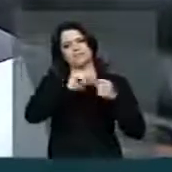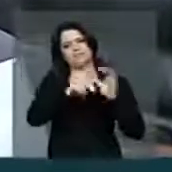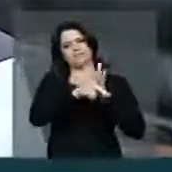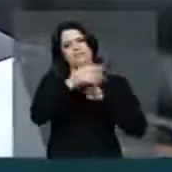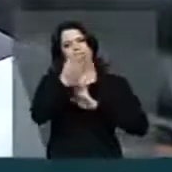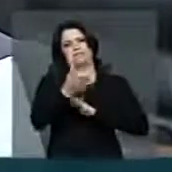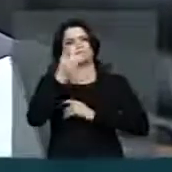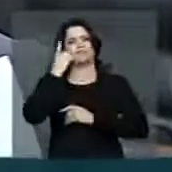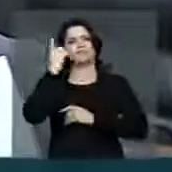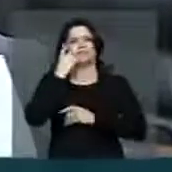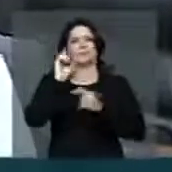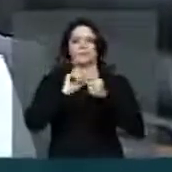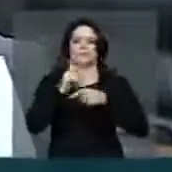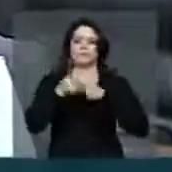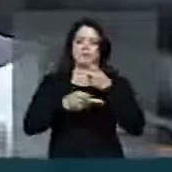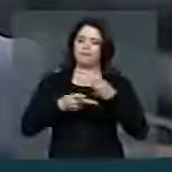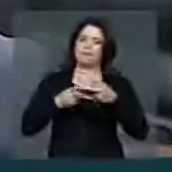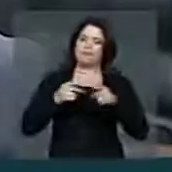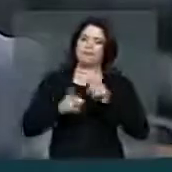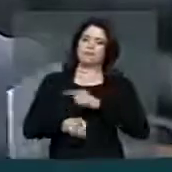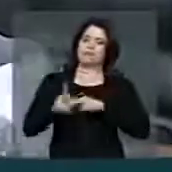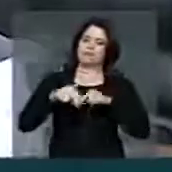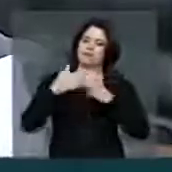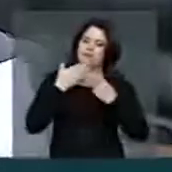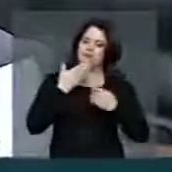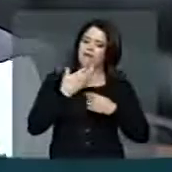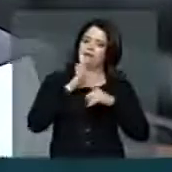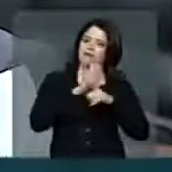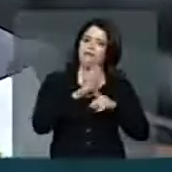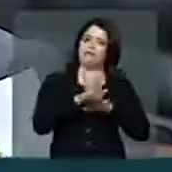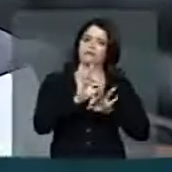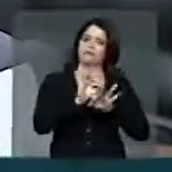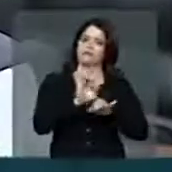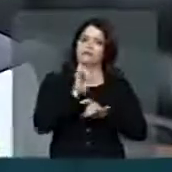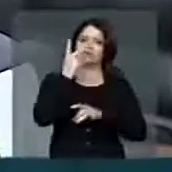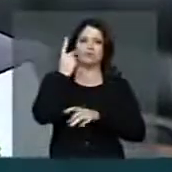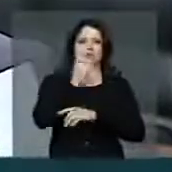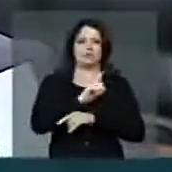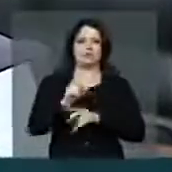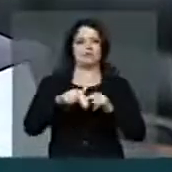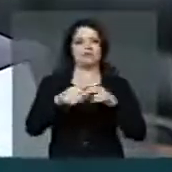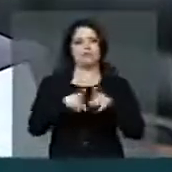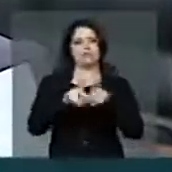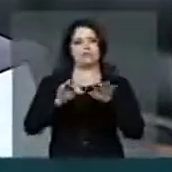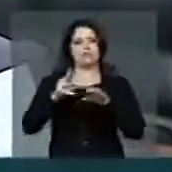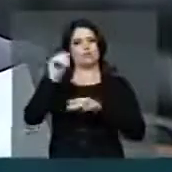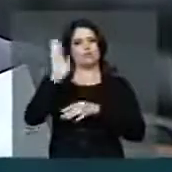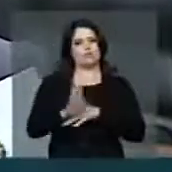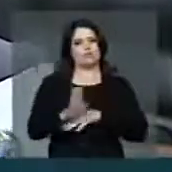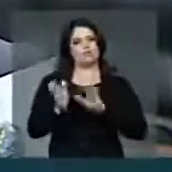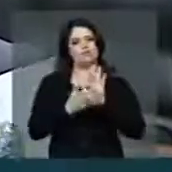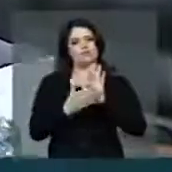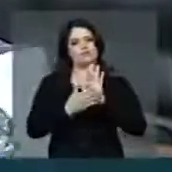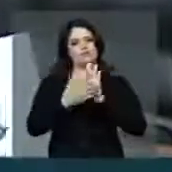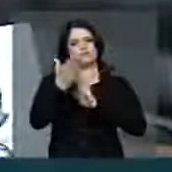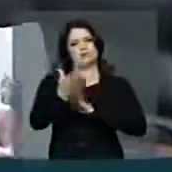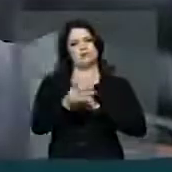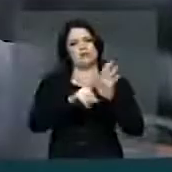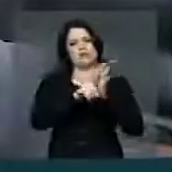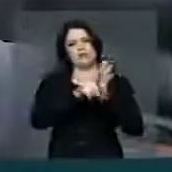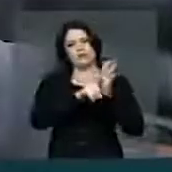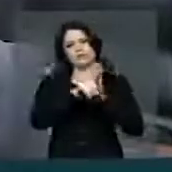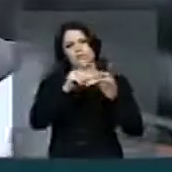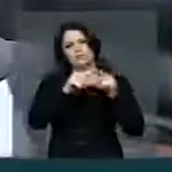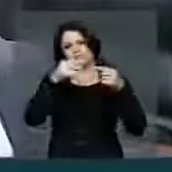ilustre parlamentar faz em favor não só do Ceará, mas do Brasil. Parabéns, felicidades que esse exame dê tudo